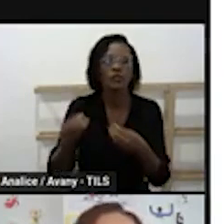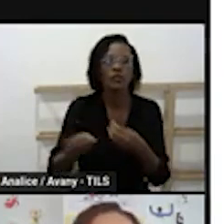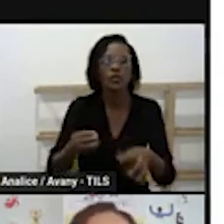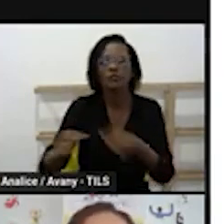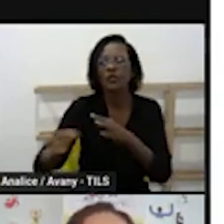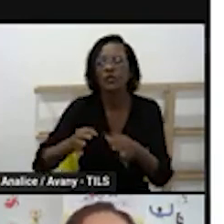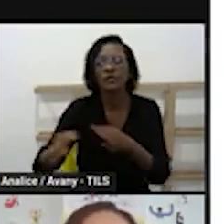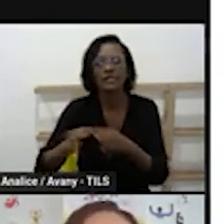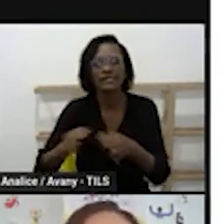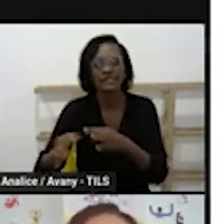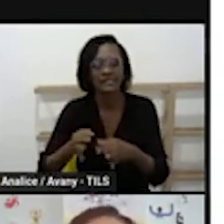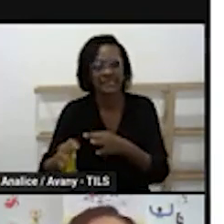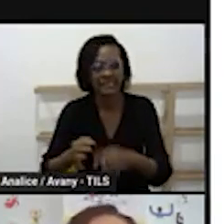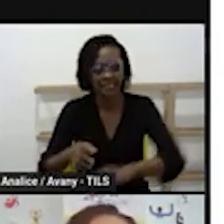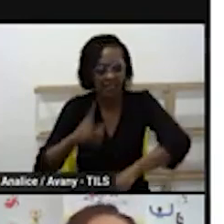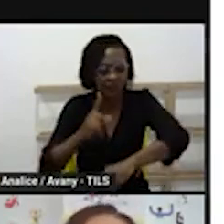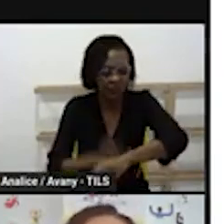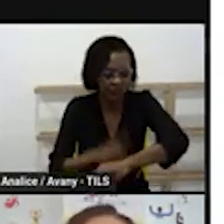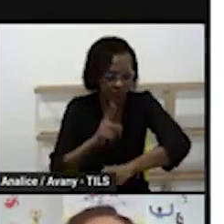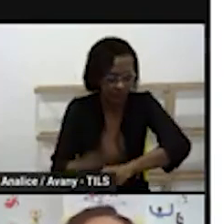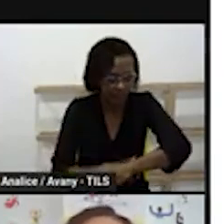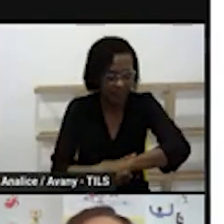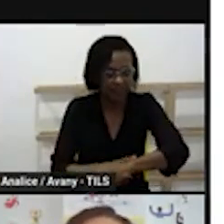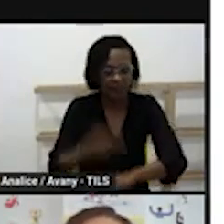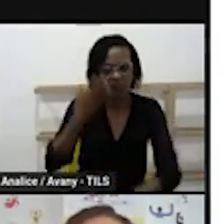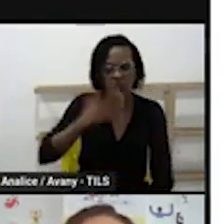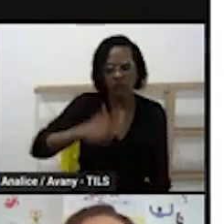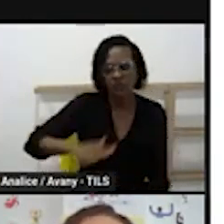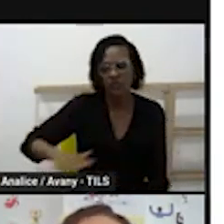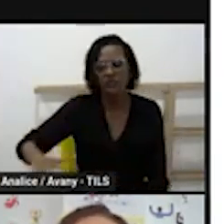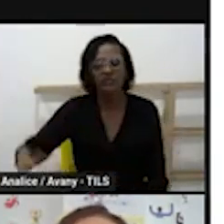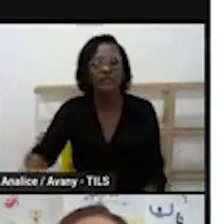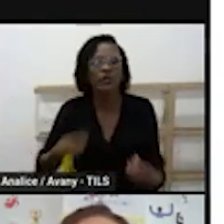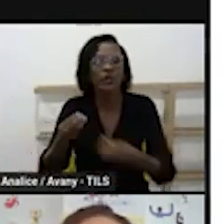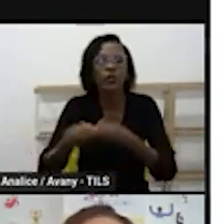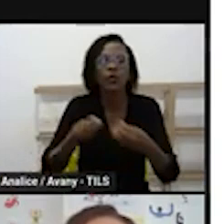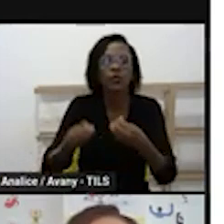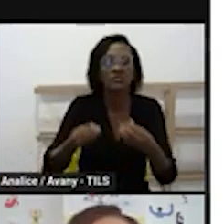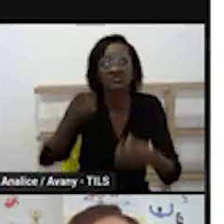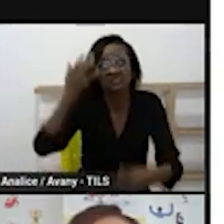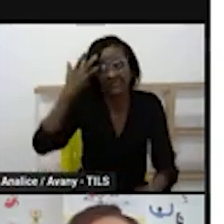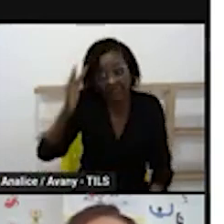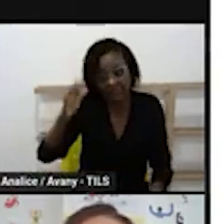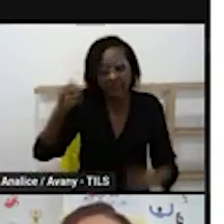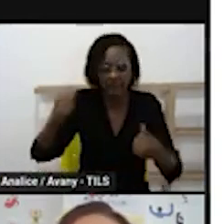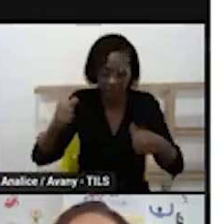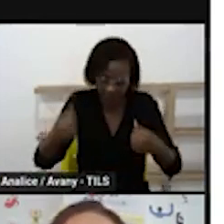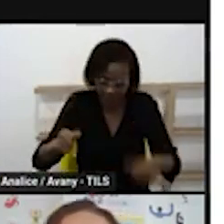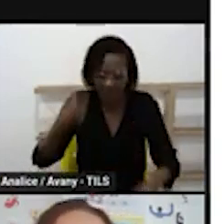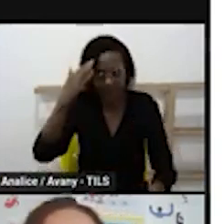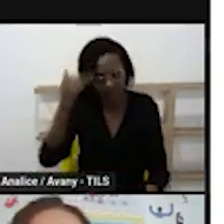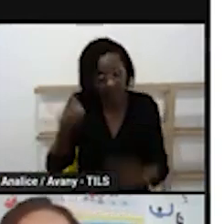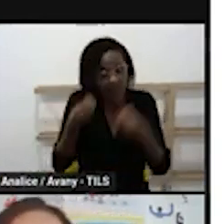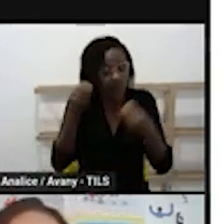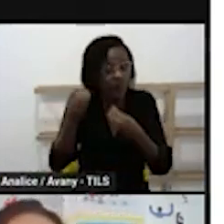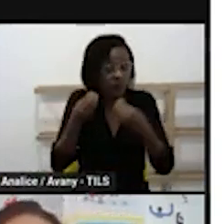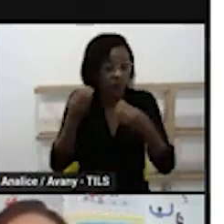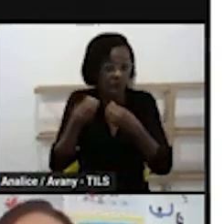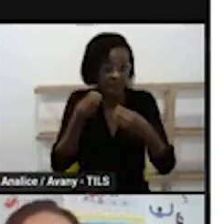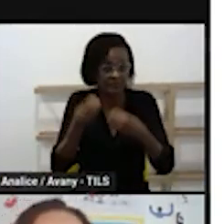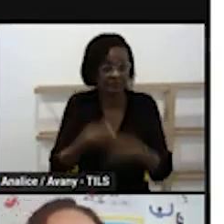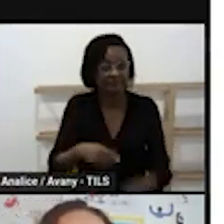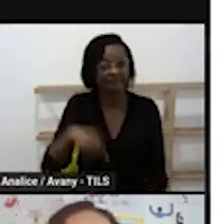E aí a gente pensa quando a gente pensar nessa rotina como organizar o tempo escolar na educação infantil a gente vai